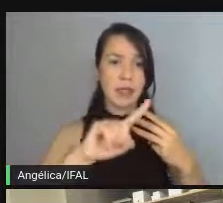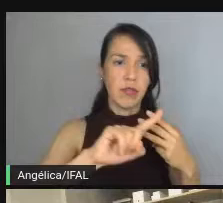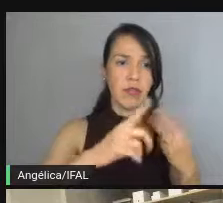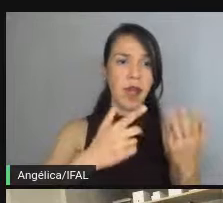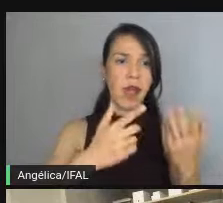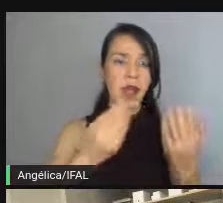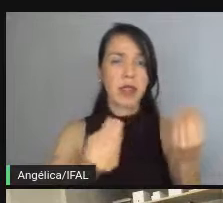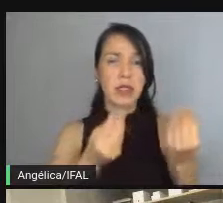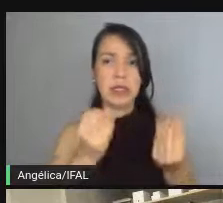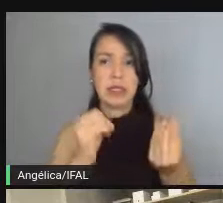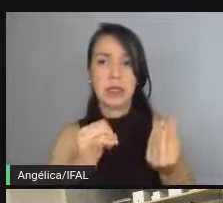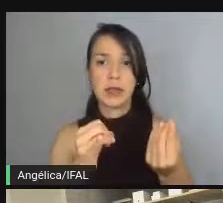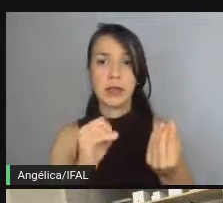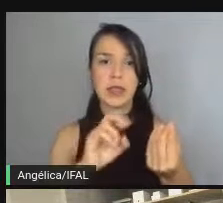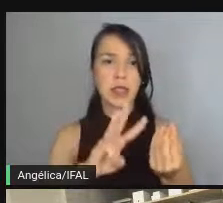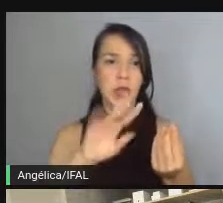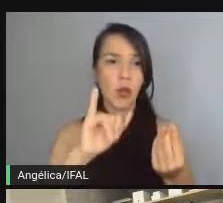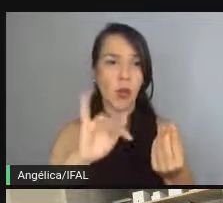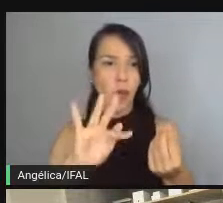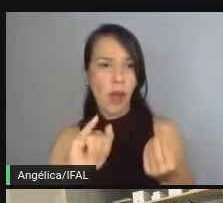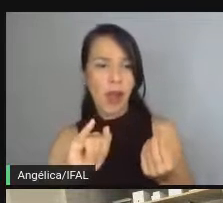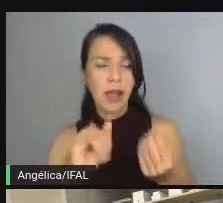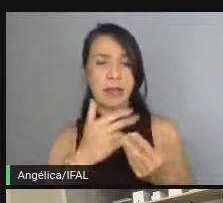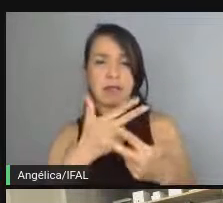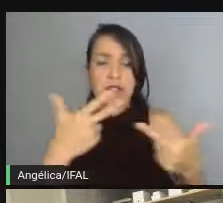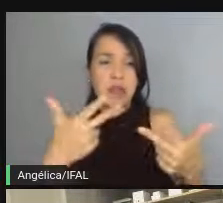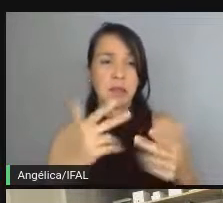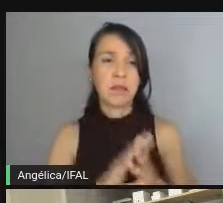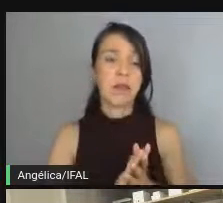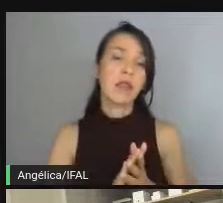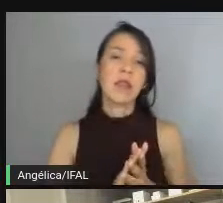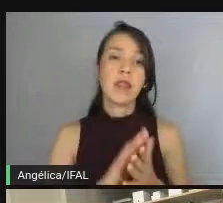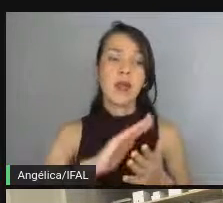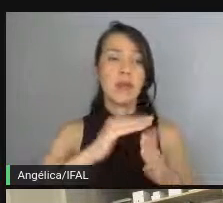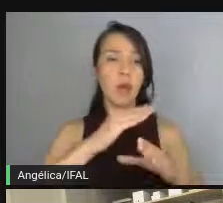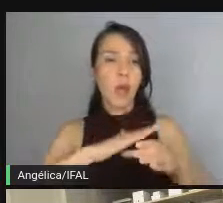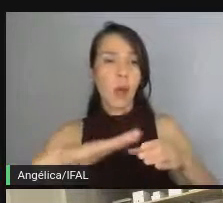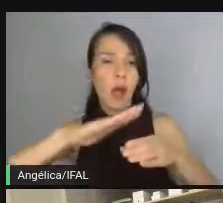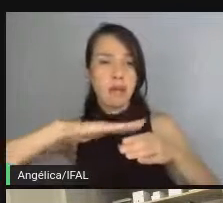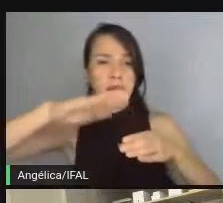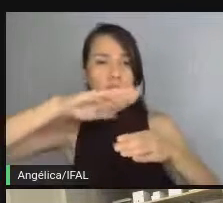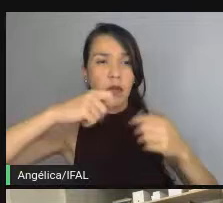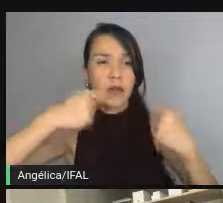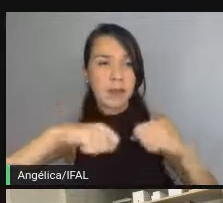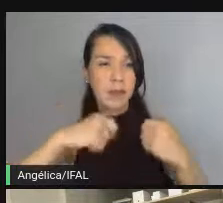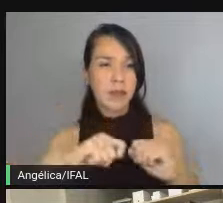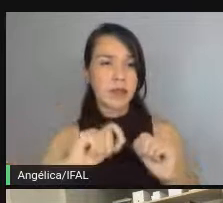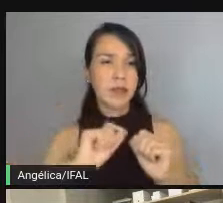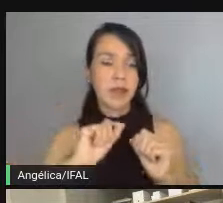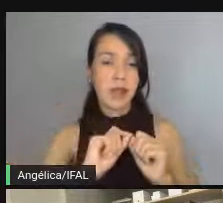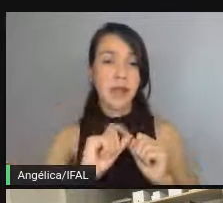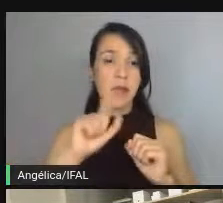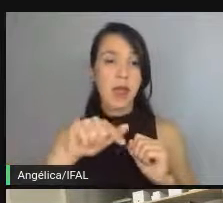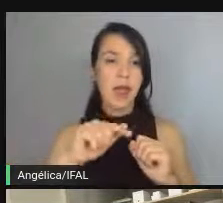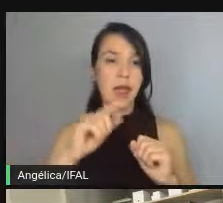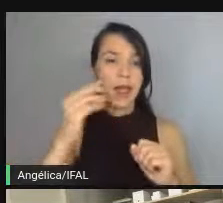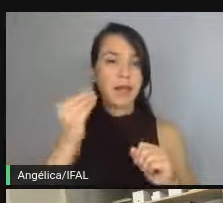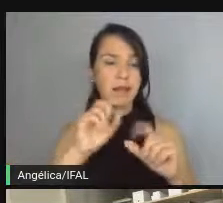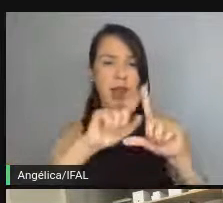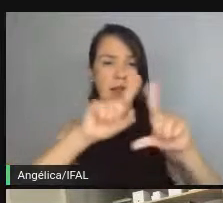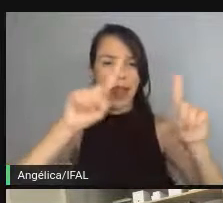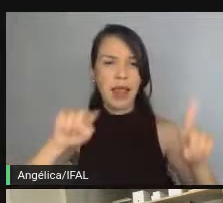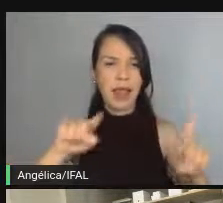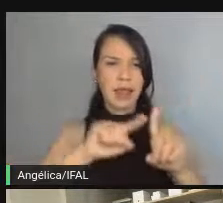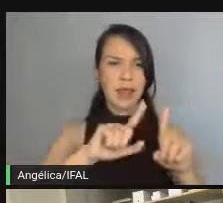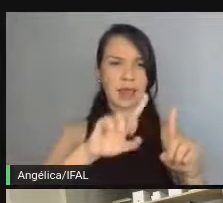ser a parte de UI, se vai ser mobile. Quais camadas serão necessárias de desenvolver? É uma implementação de tela? É um